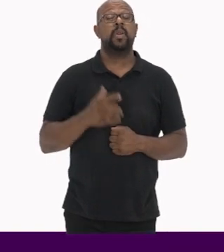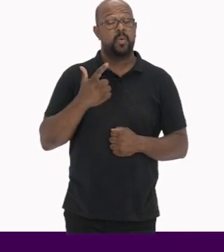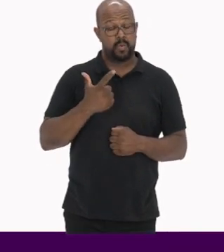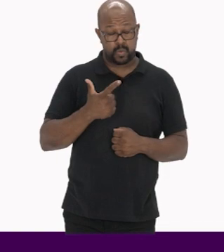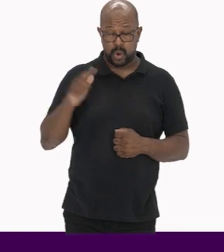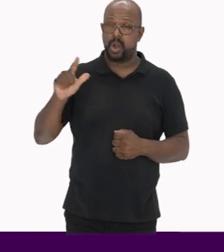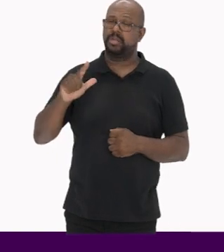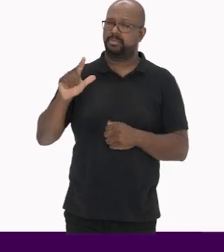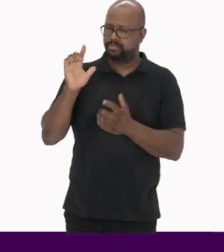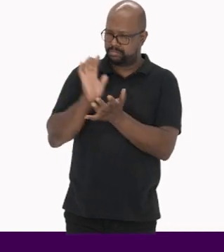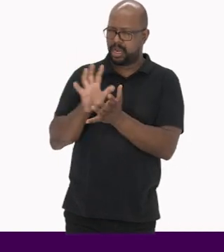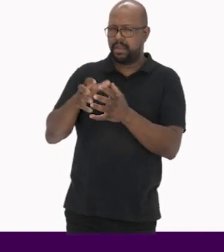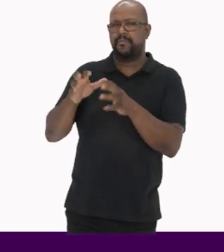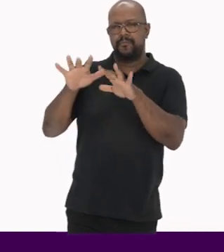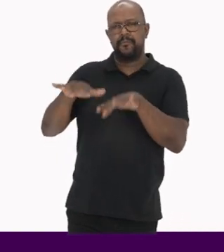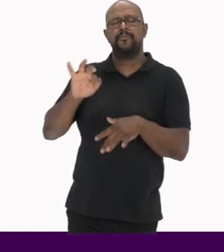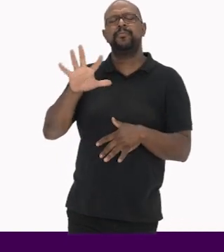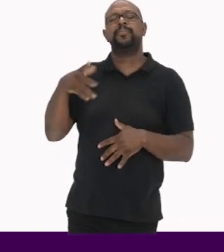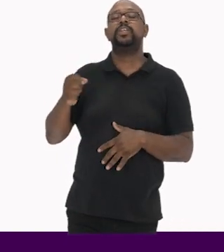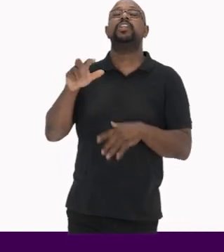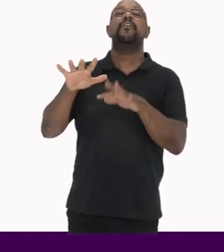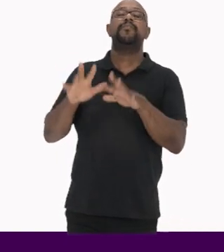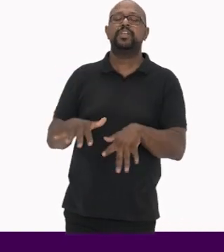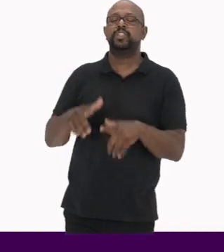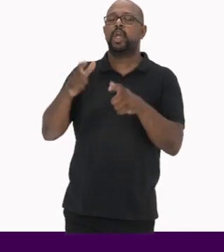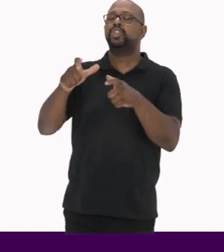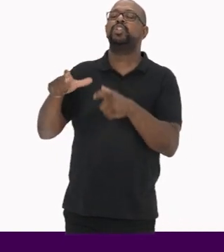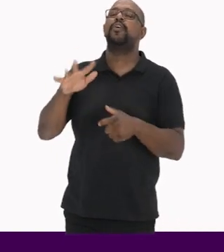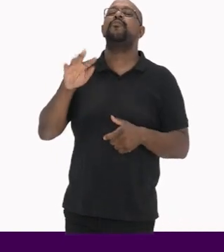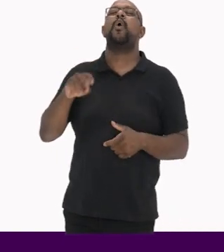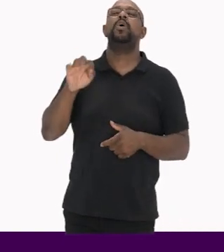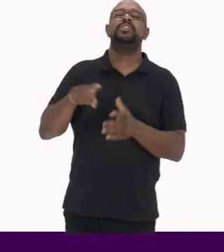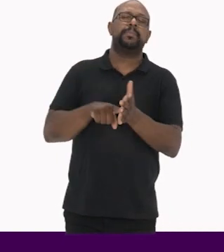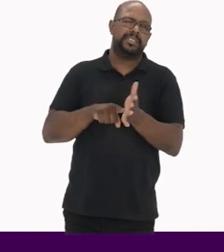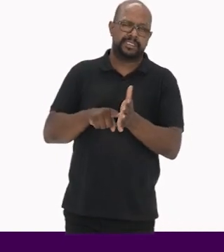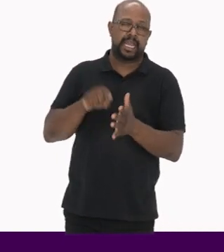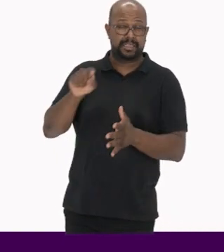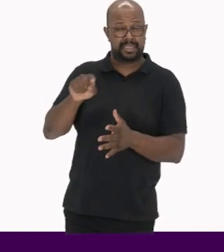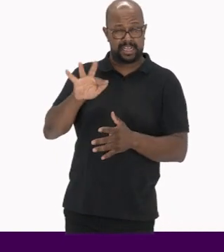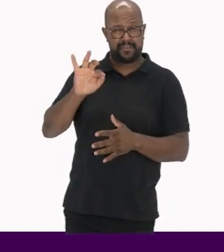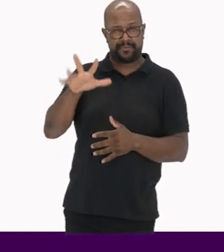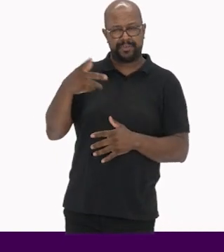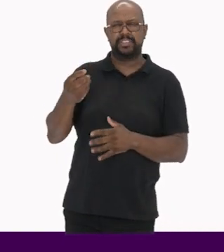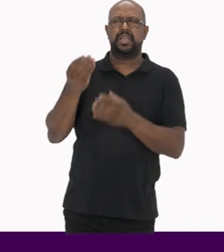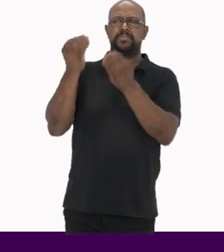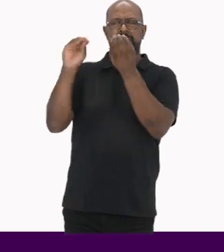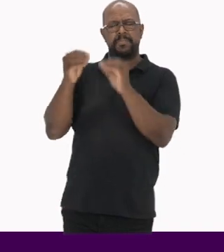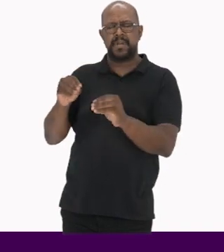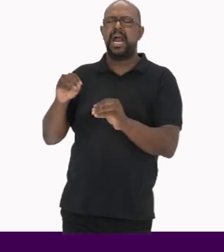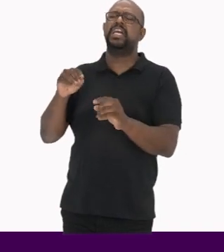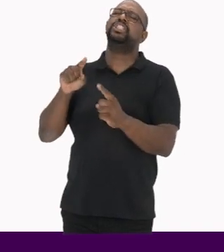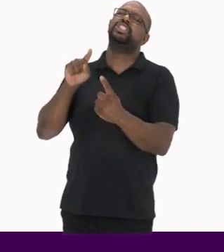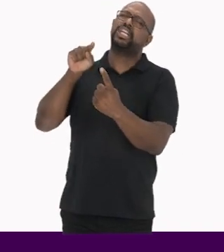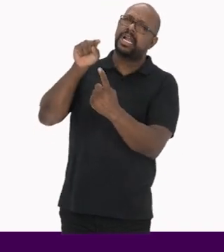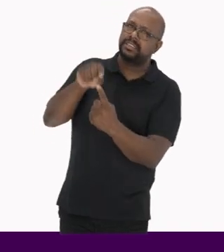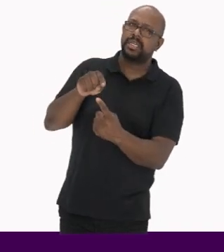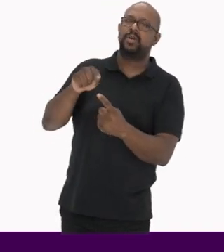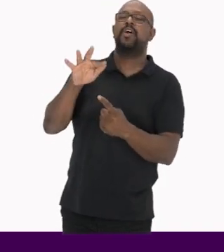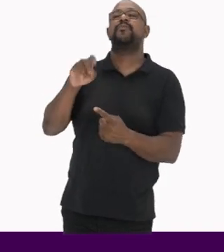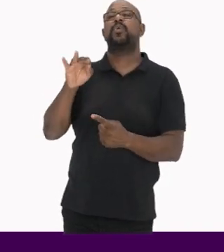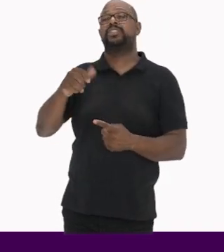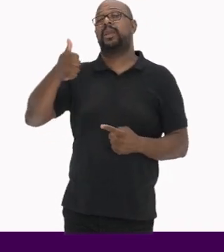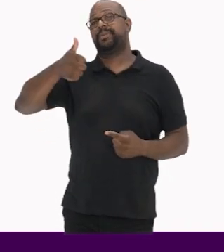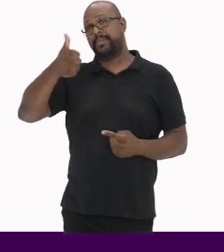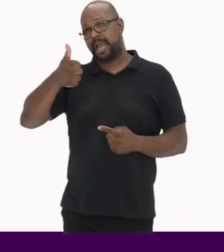O outro conjunto de fichas é a ficha de fontes pesquisadas Nela são colocadas as indicações das